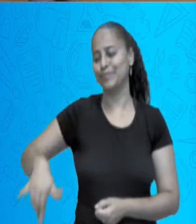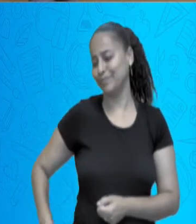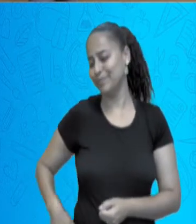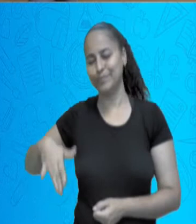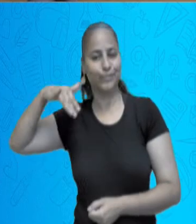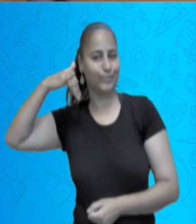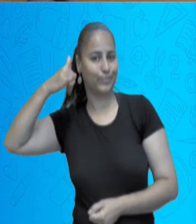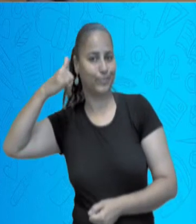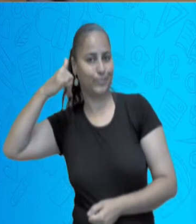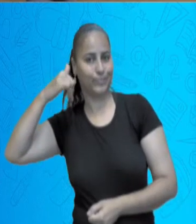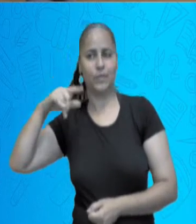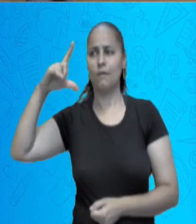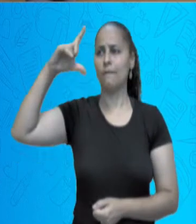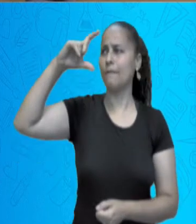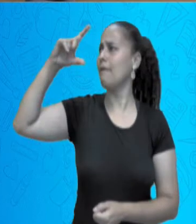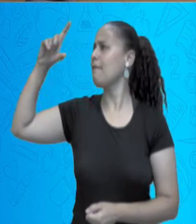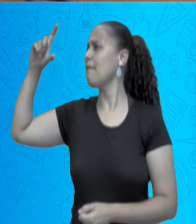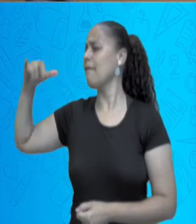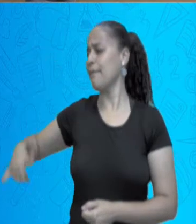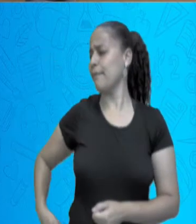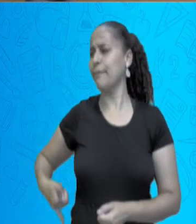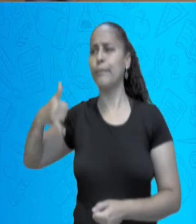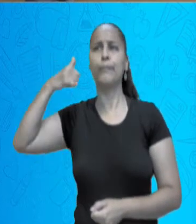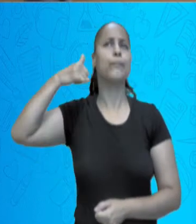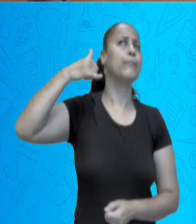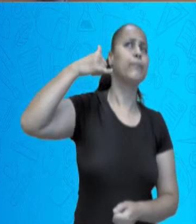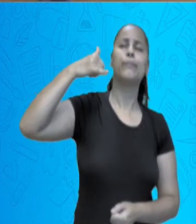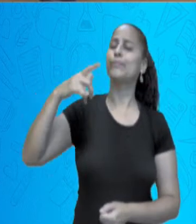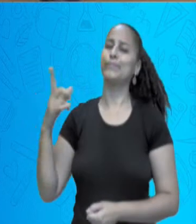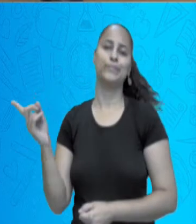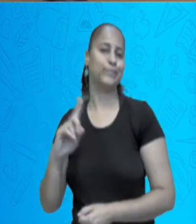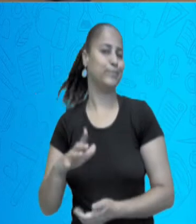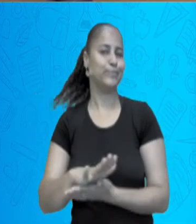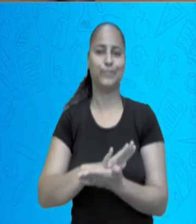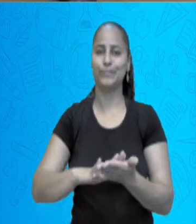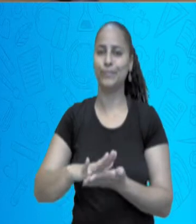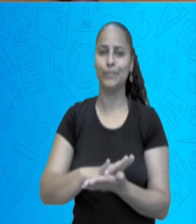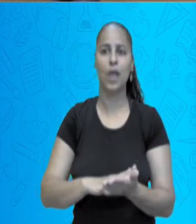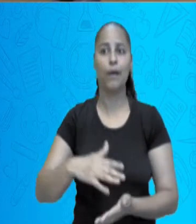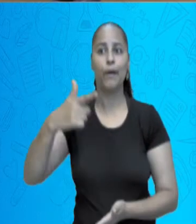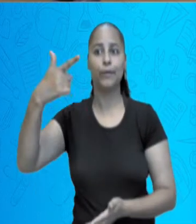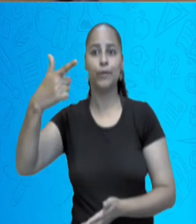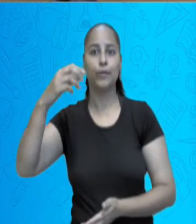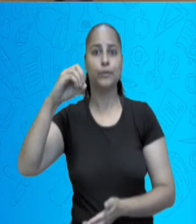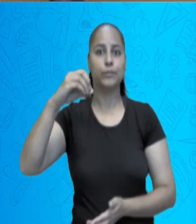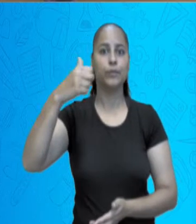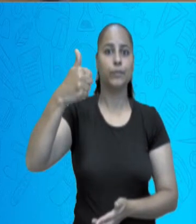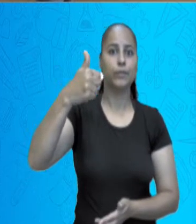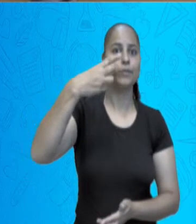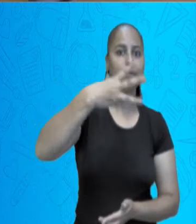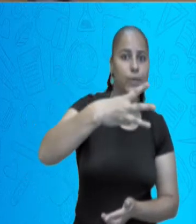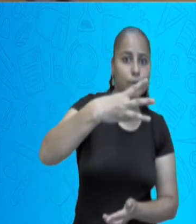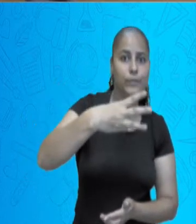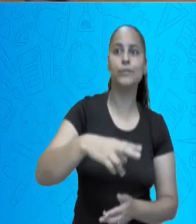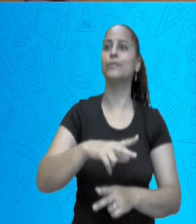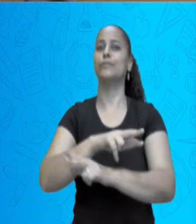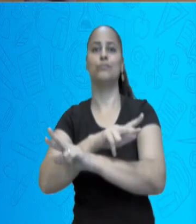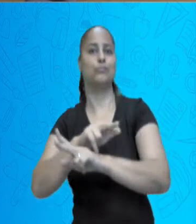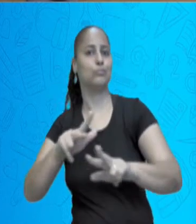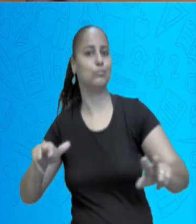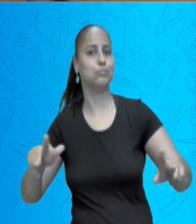você não vê ninguém tirando fotos. Já em 2013, são